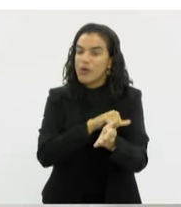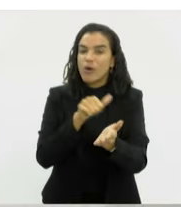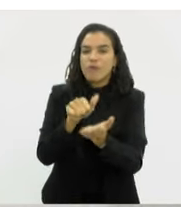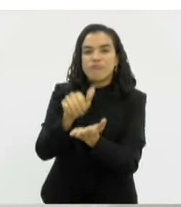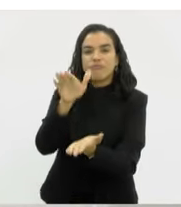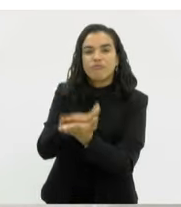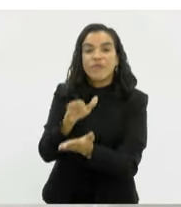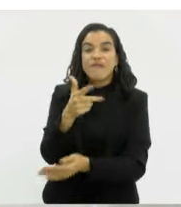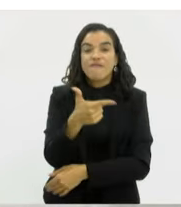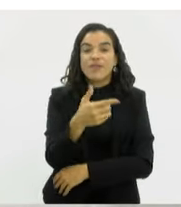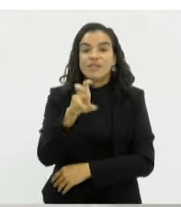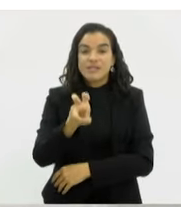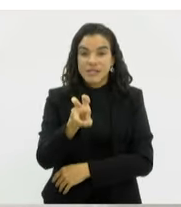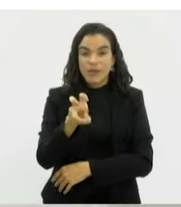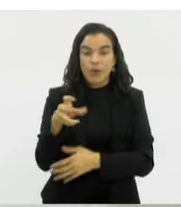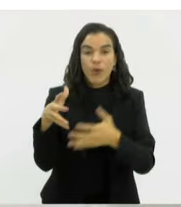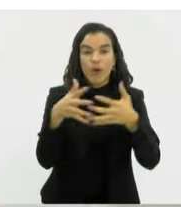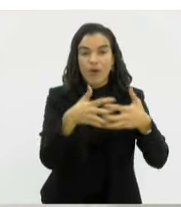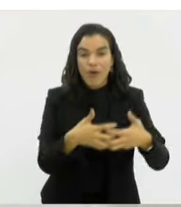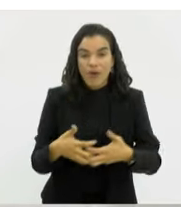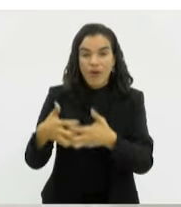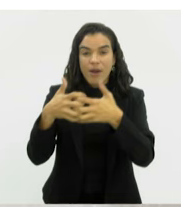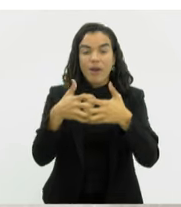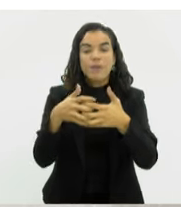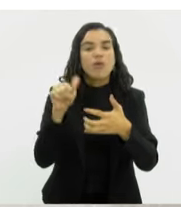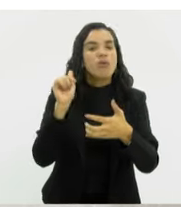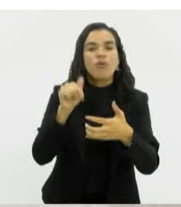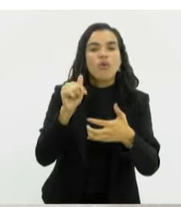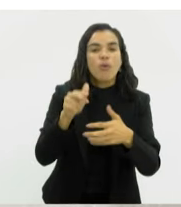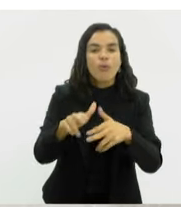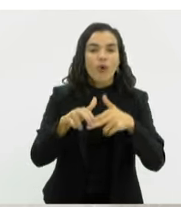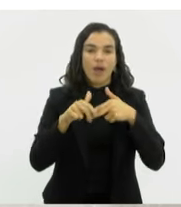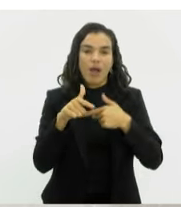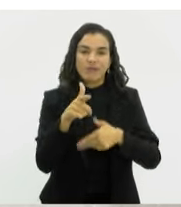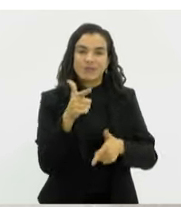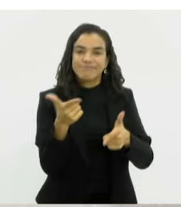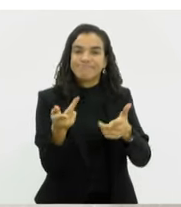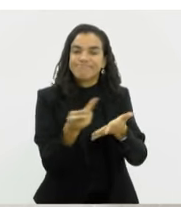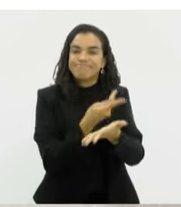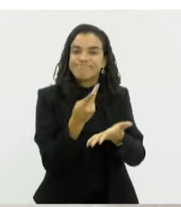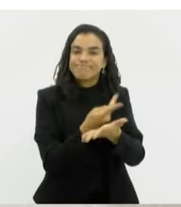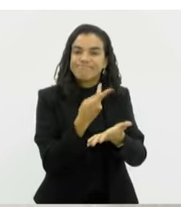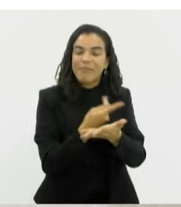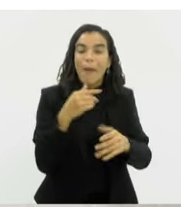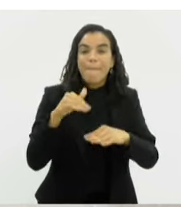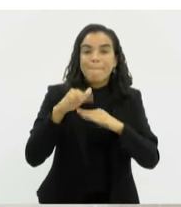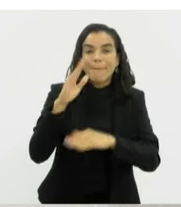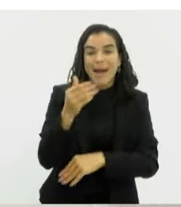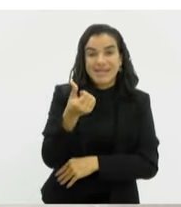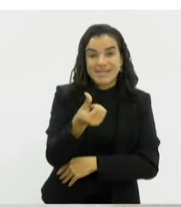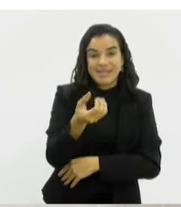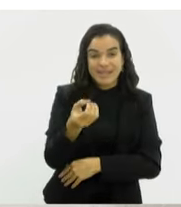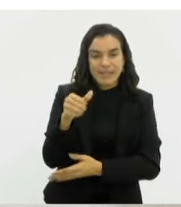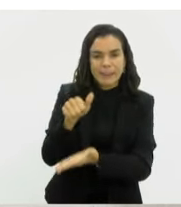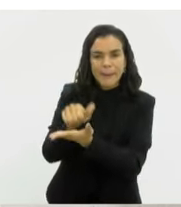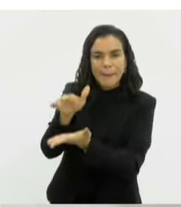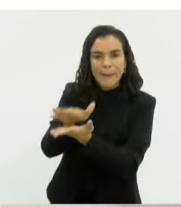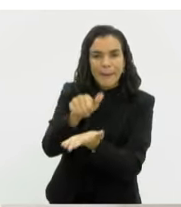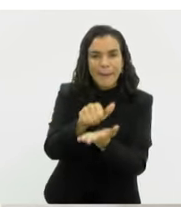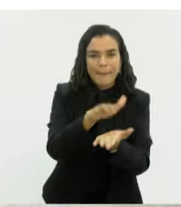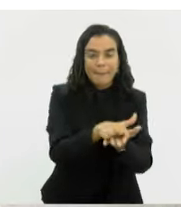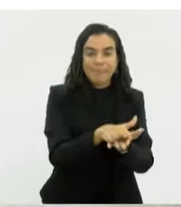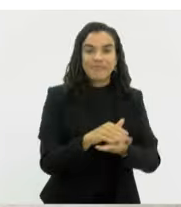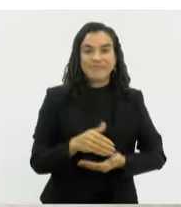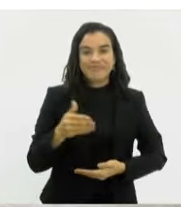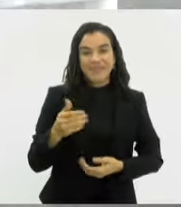caminhões, deixaram de entrar no Porto do Rio por conta das irregularidades e também foram emitidas mais de 60 notificações. Vicente, voltamos